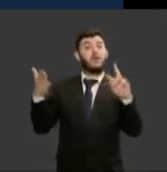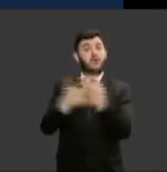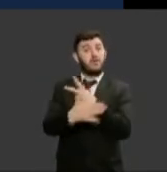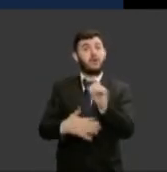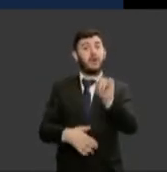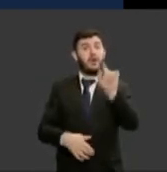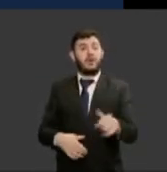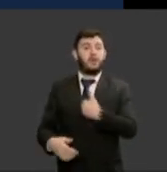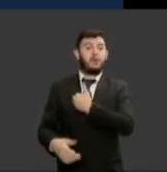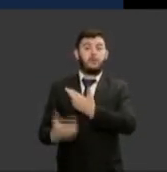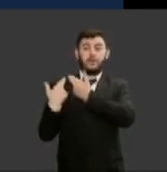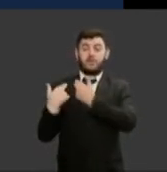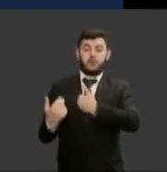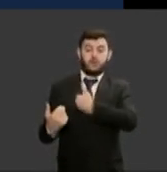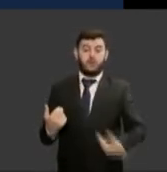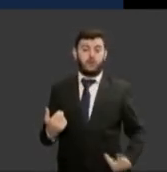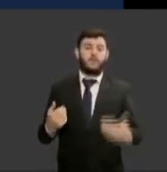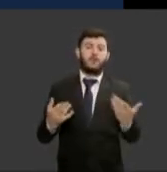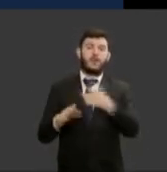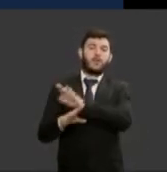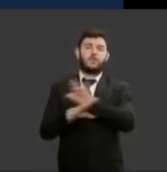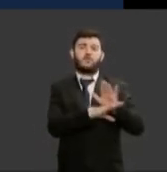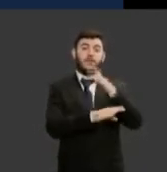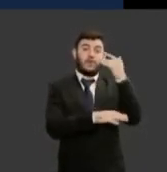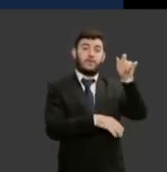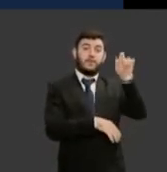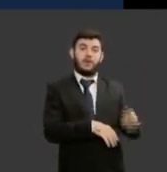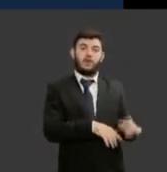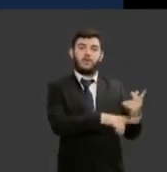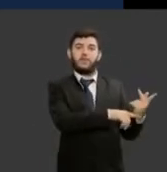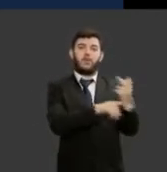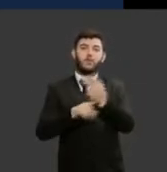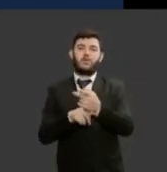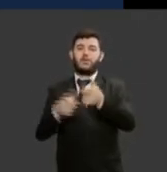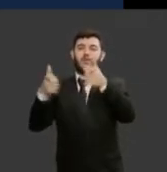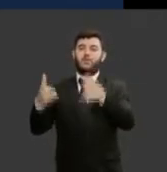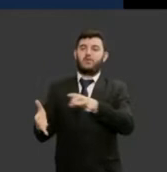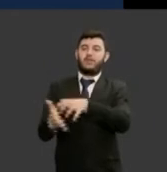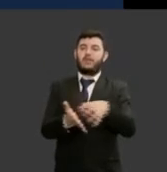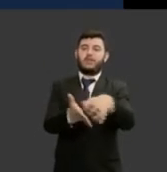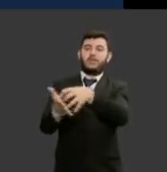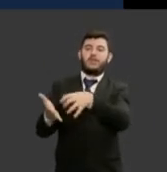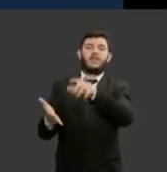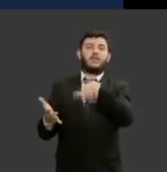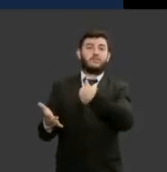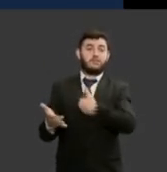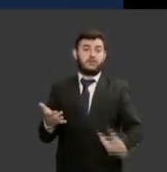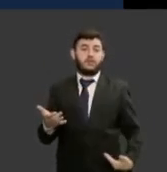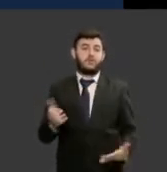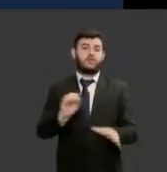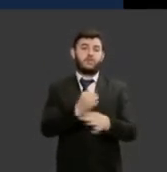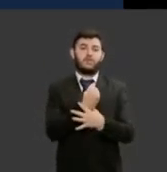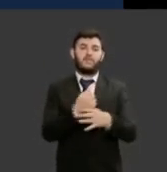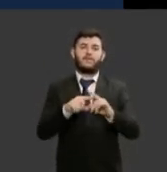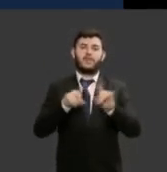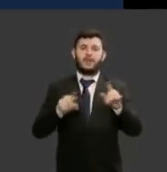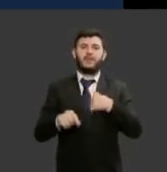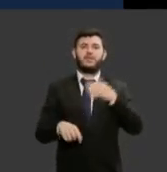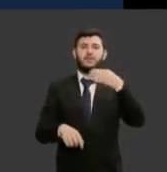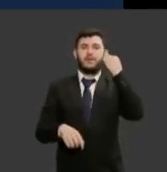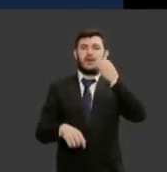cidadão que está procurando uma unidade de segurança pública já tive experiências nesse sentido trabalhando em